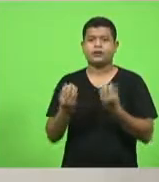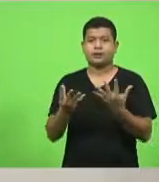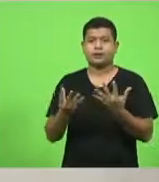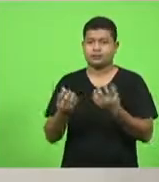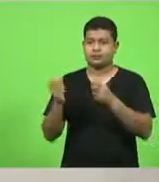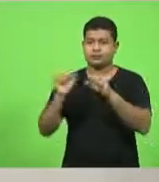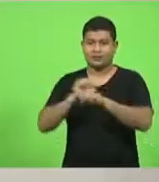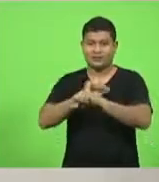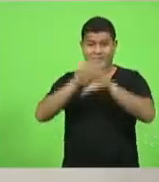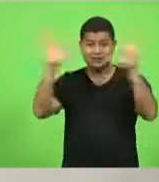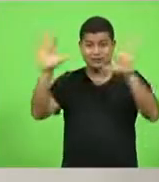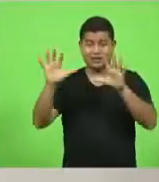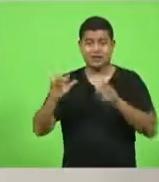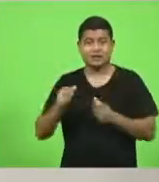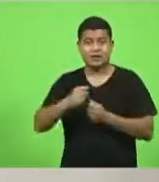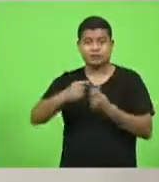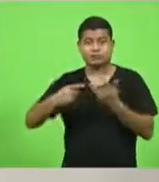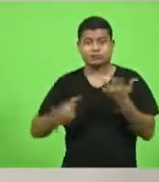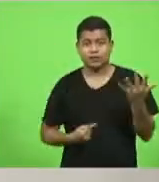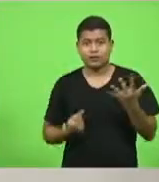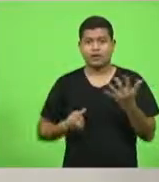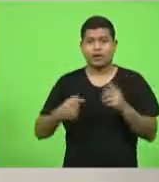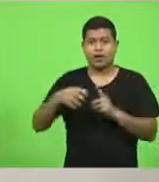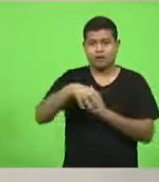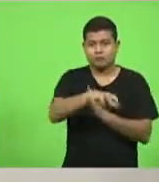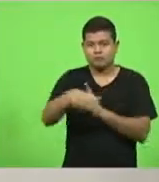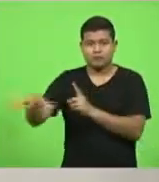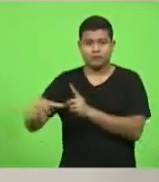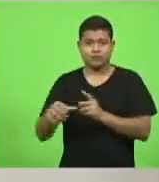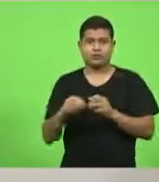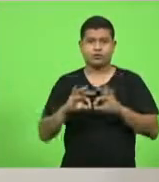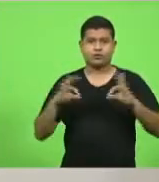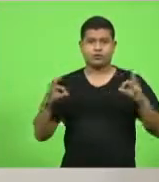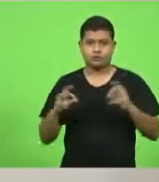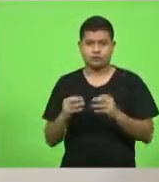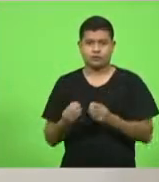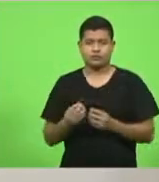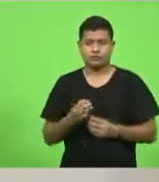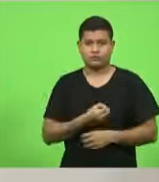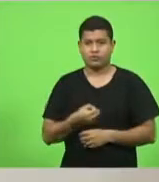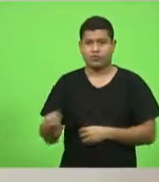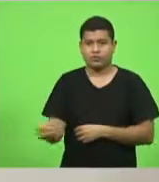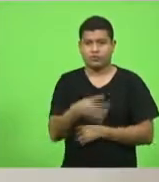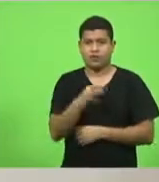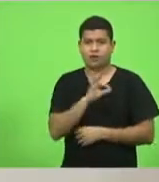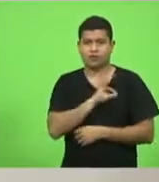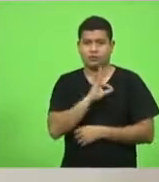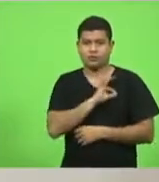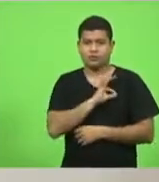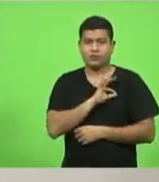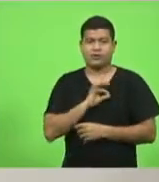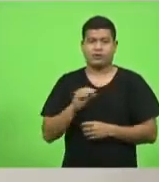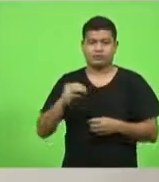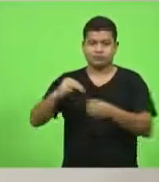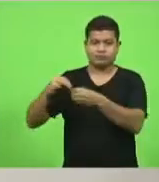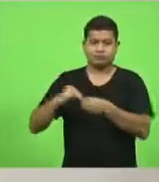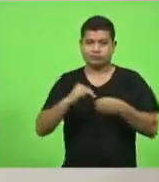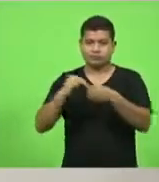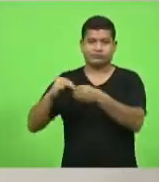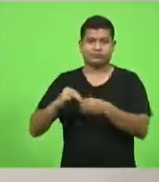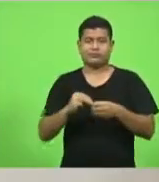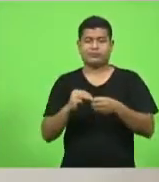critérios de distribuição dos novos policiais para os municípios de Santa Catarina, fornecendo